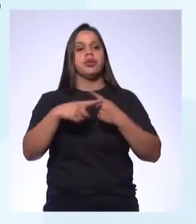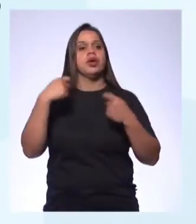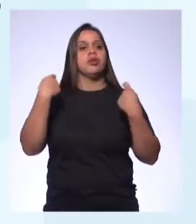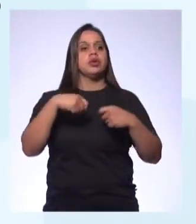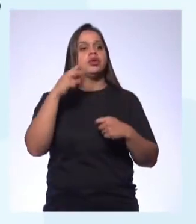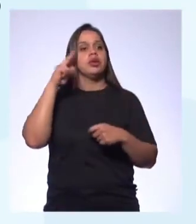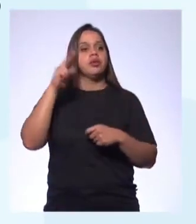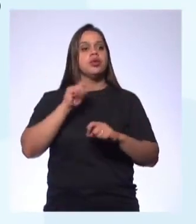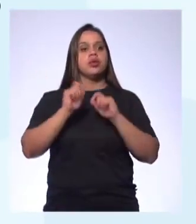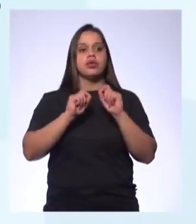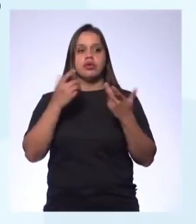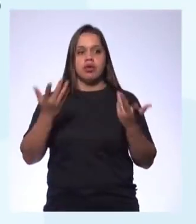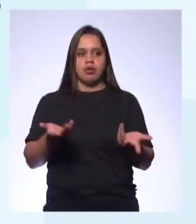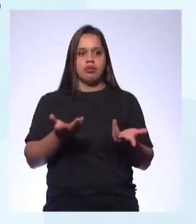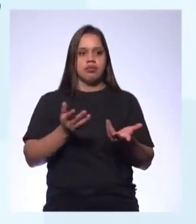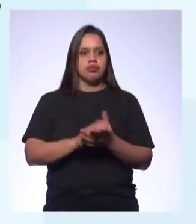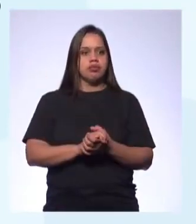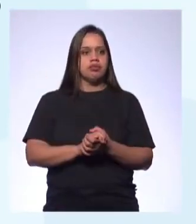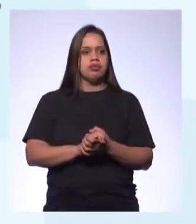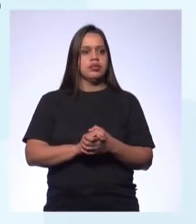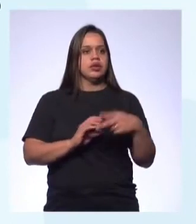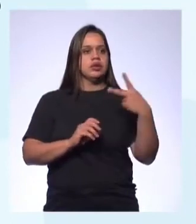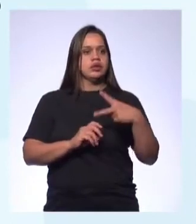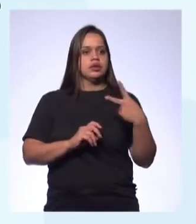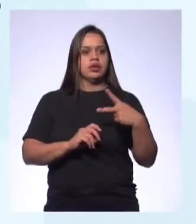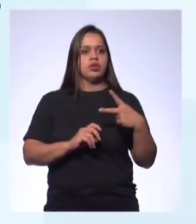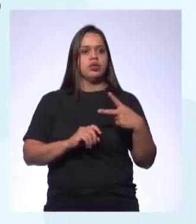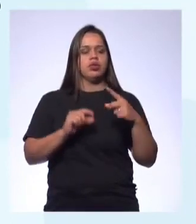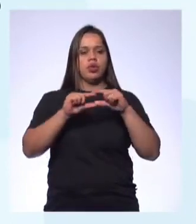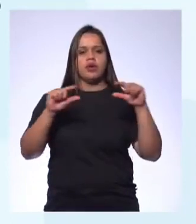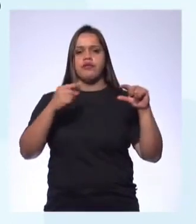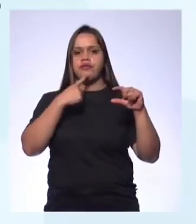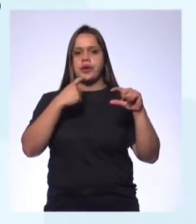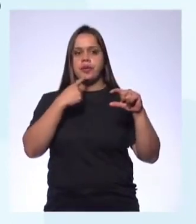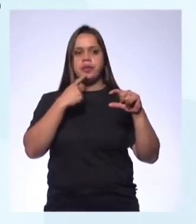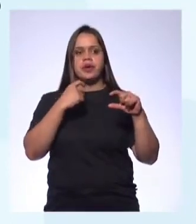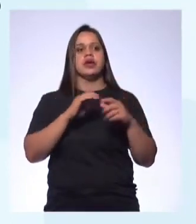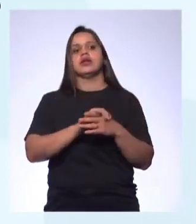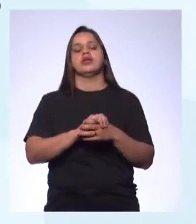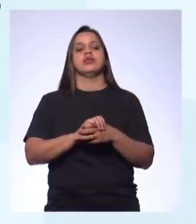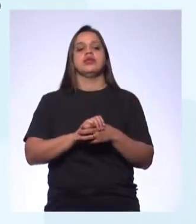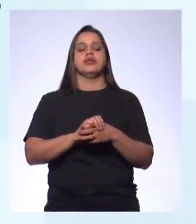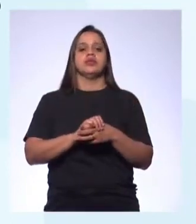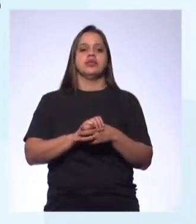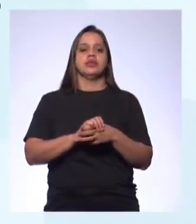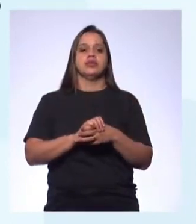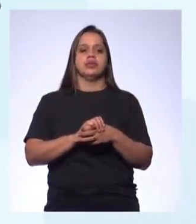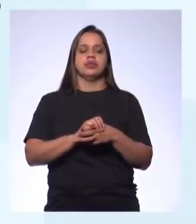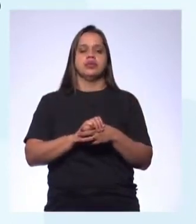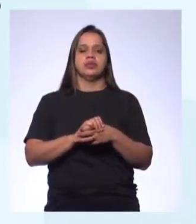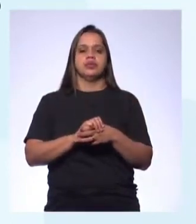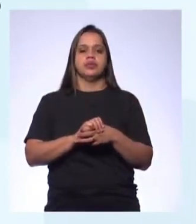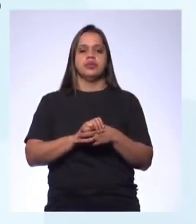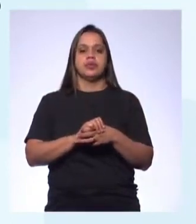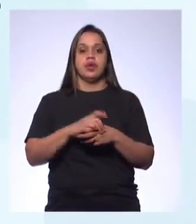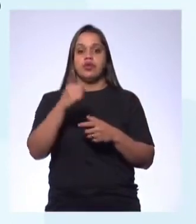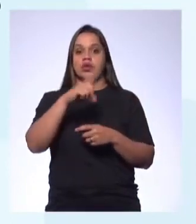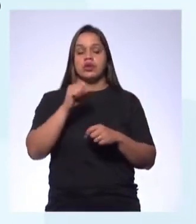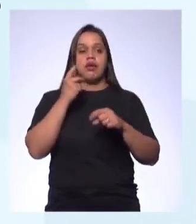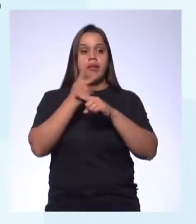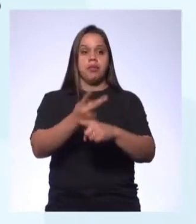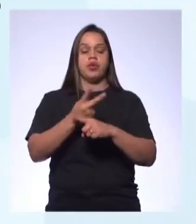informação Na segunda Eu até grifei ali The fast urbanization process Você vai